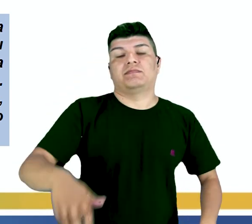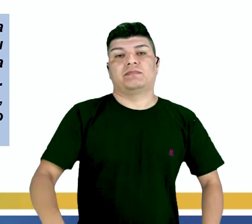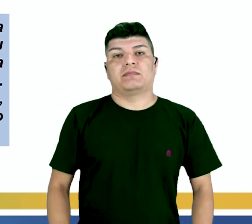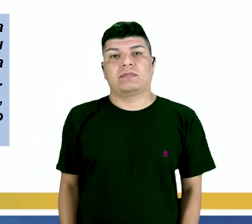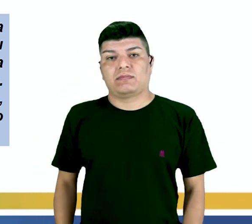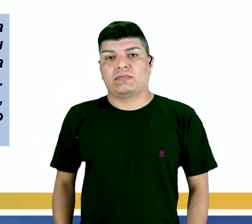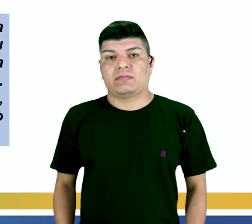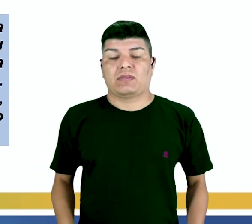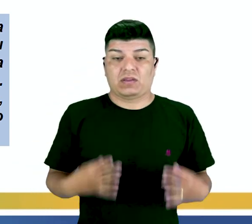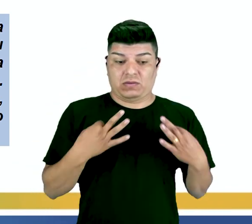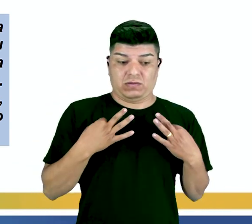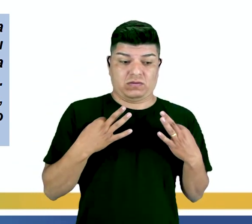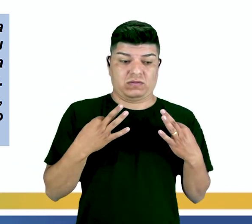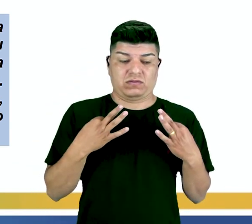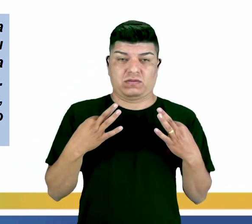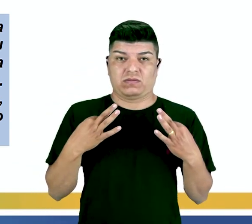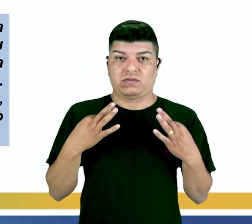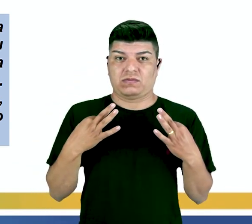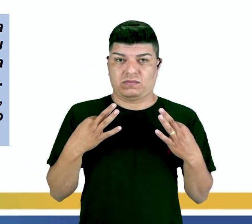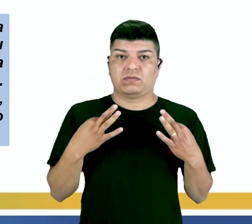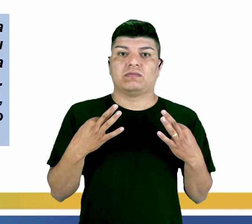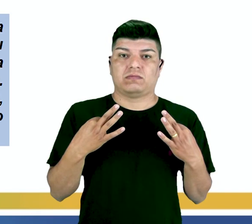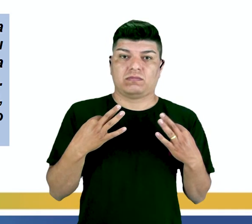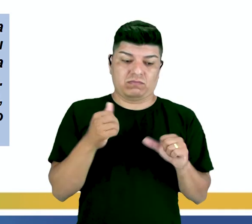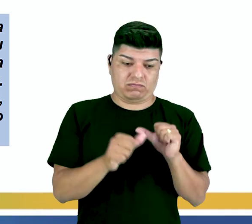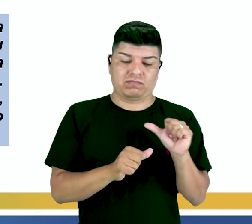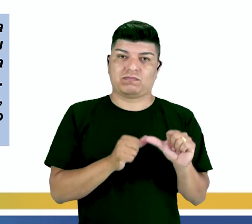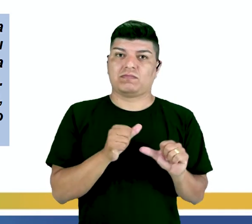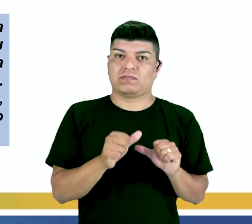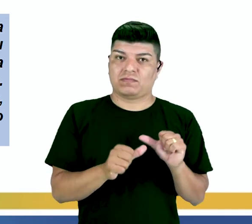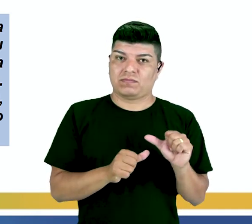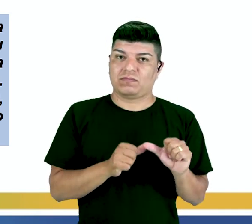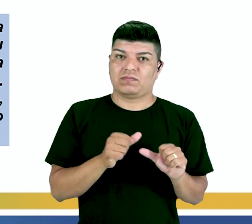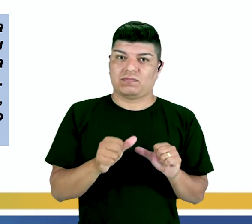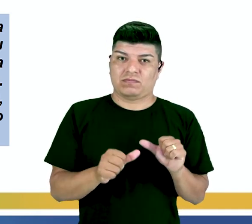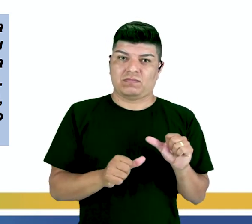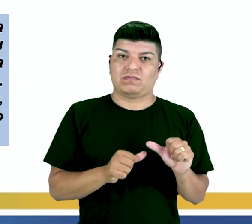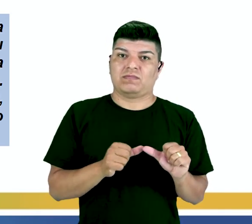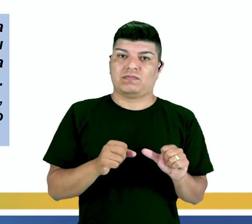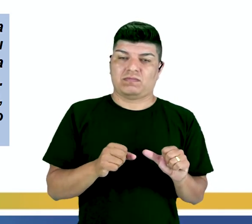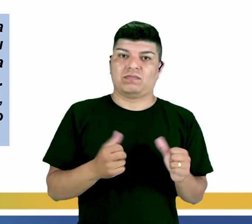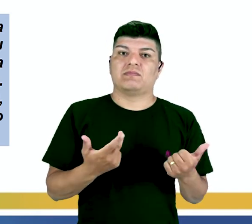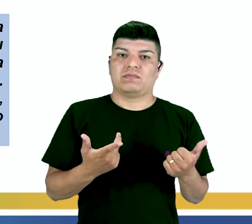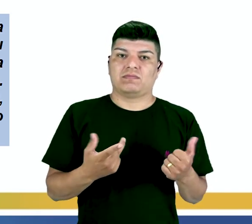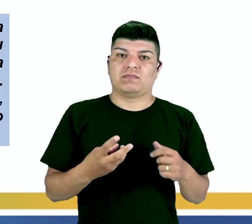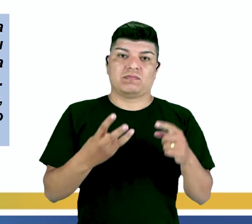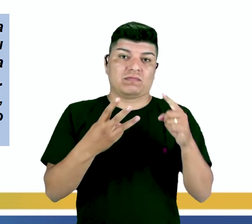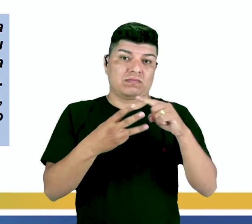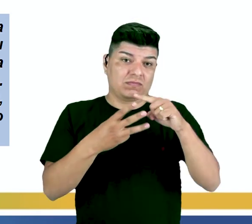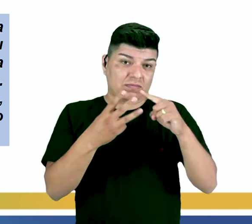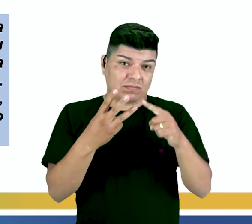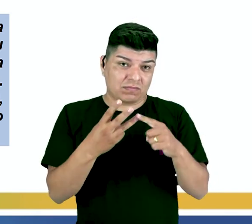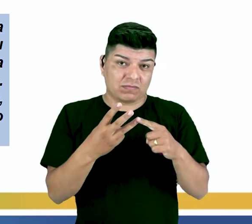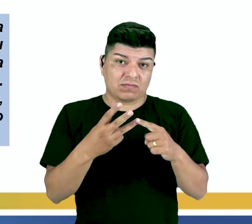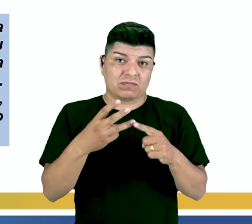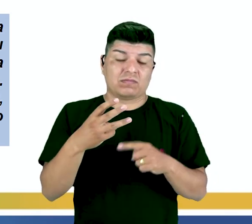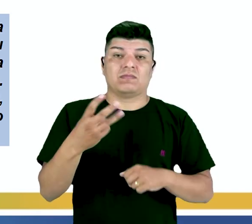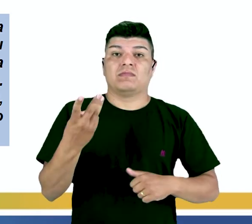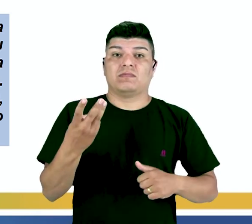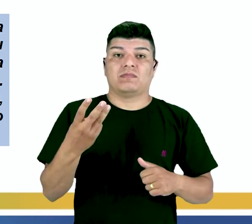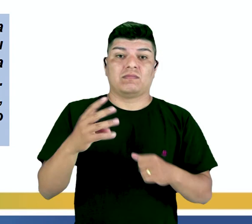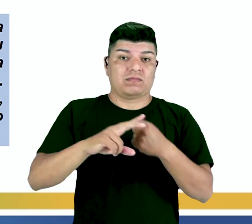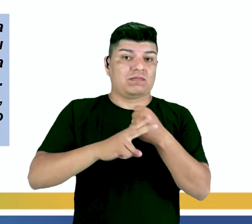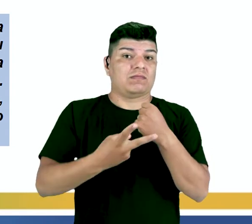roupas, né? Que sobre o encantamento, na terceira batida, ela perderia tudo. Então, a